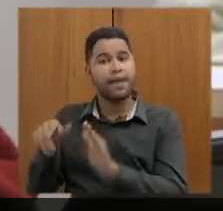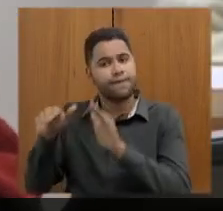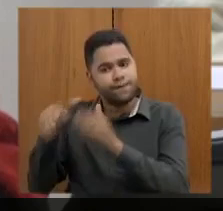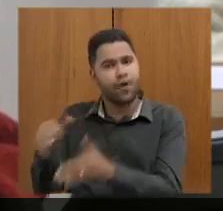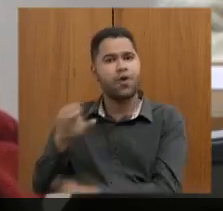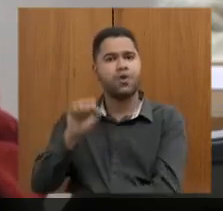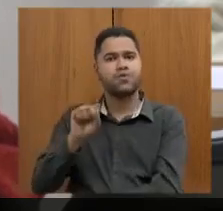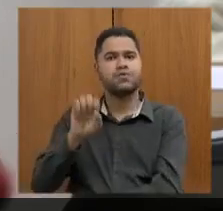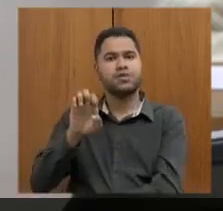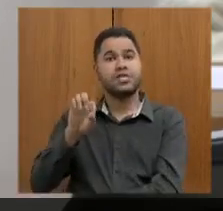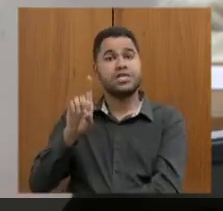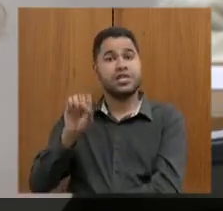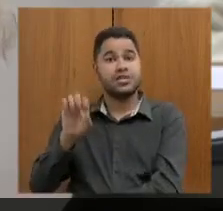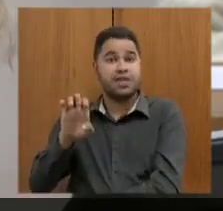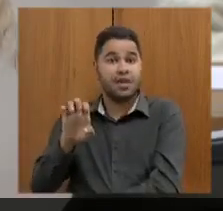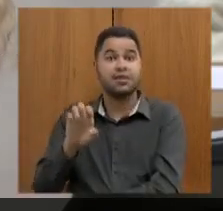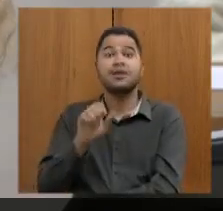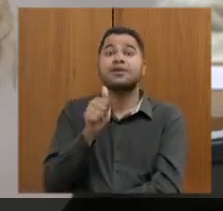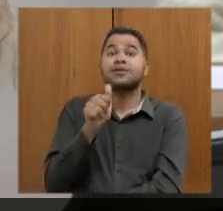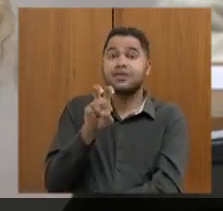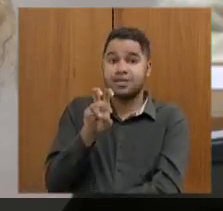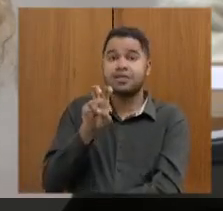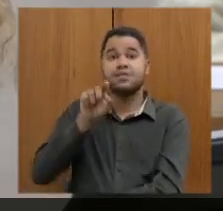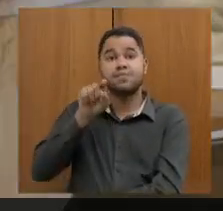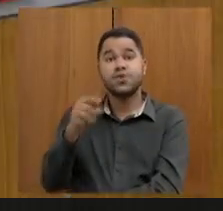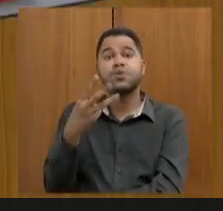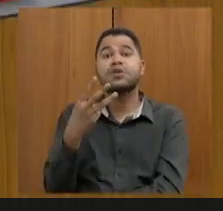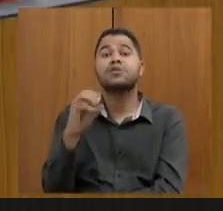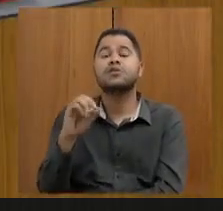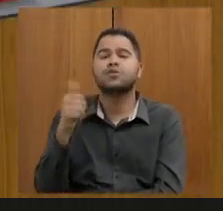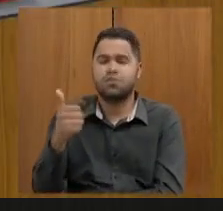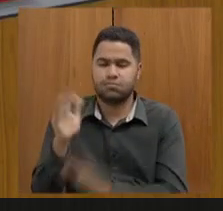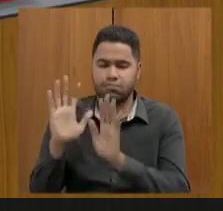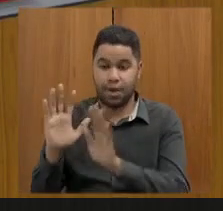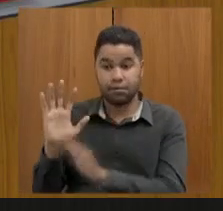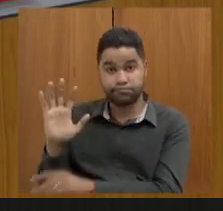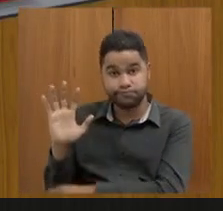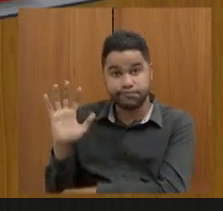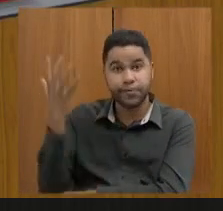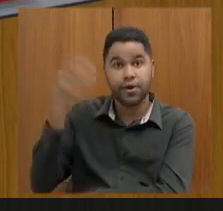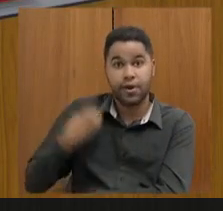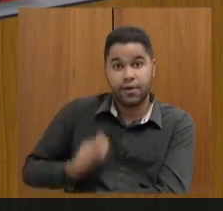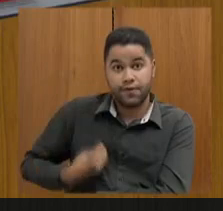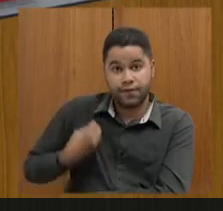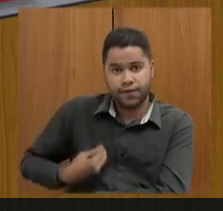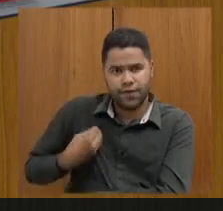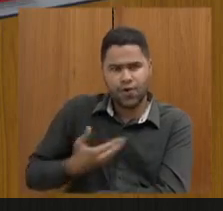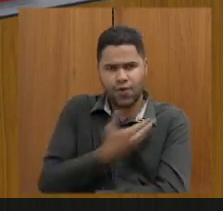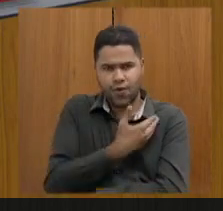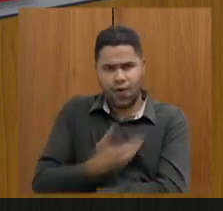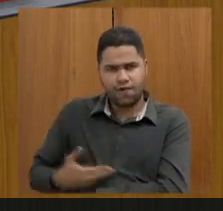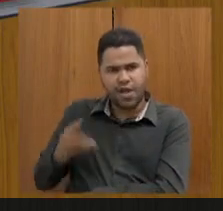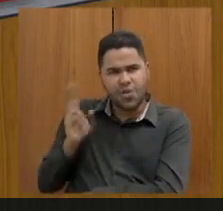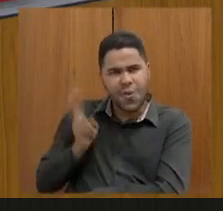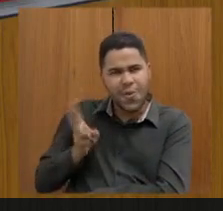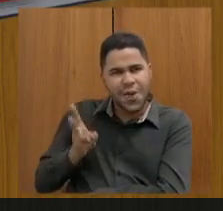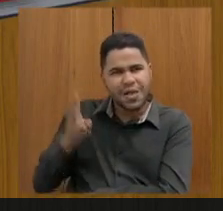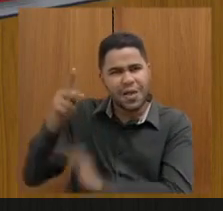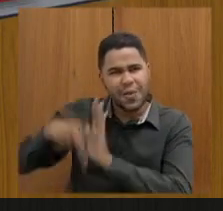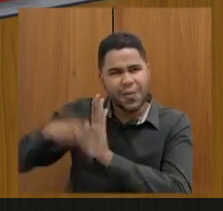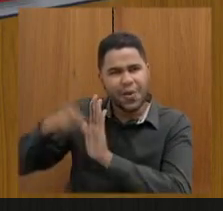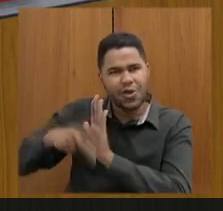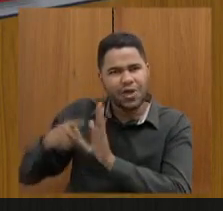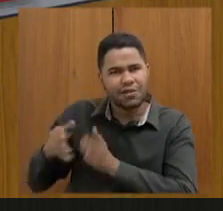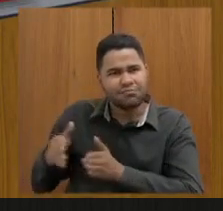SEDESE. É a carreira 15.301. A minha pergunta é diante da situação que nós estamos enfrentando, o governo vai manter esse projeto